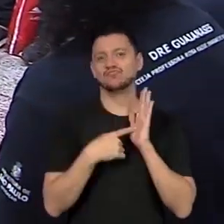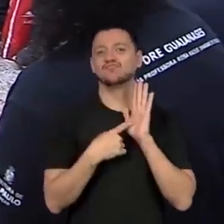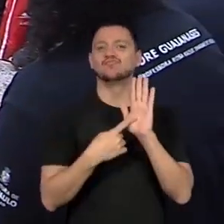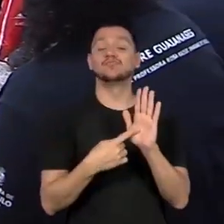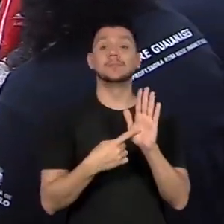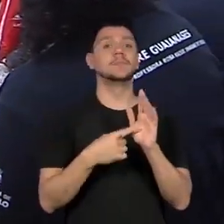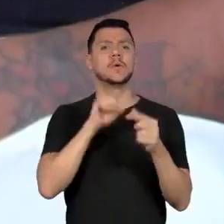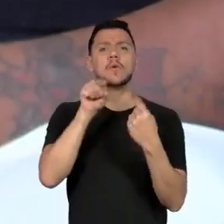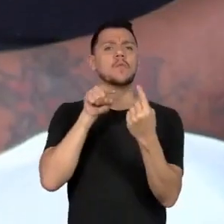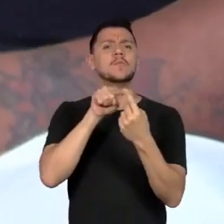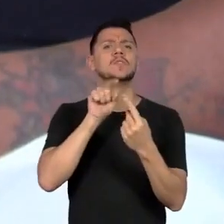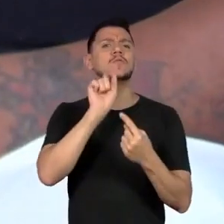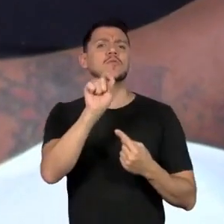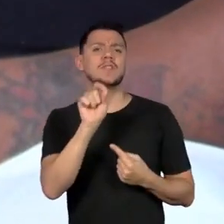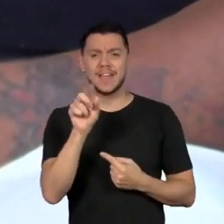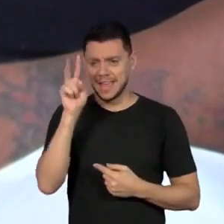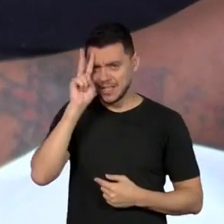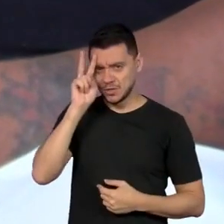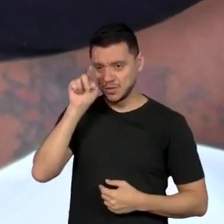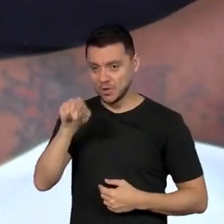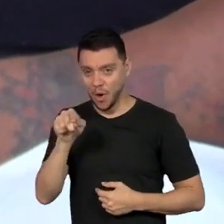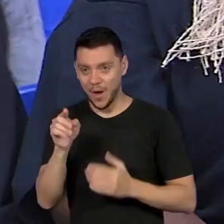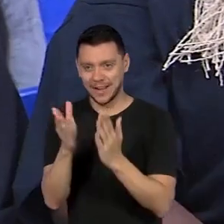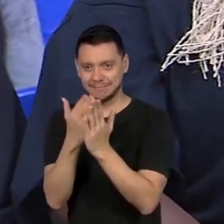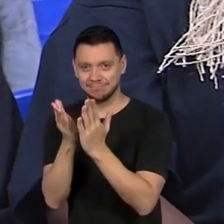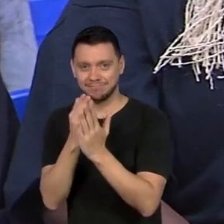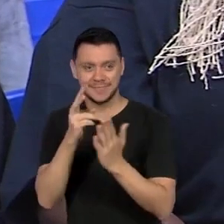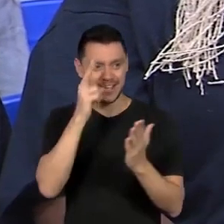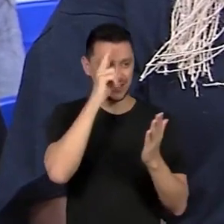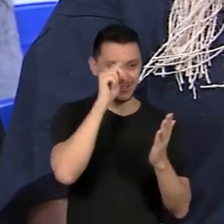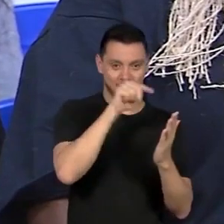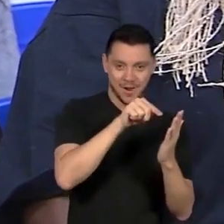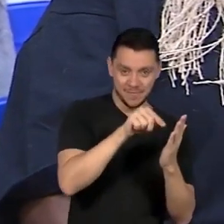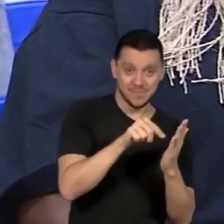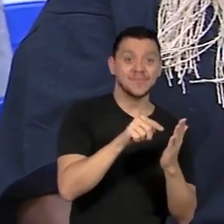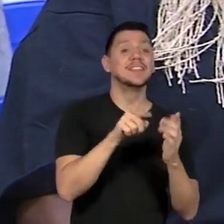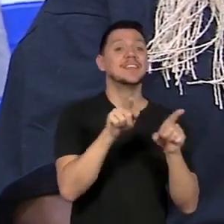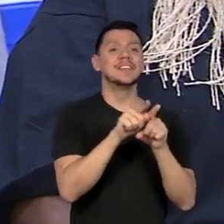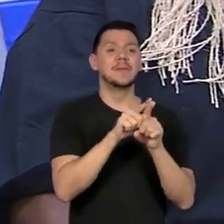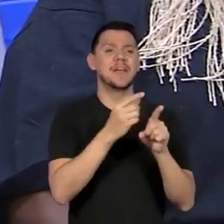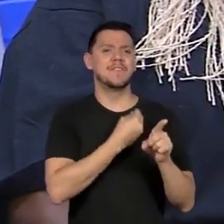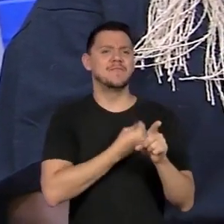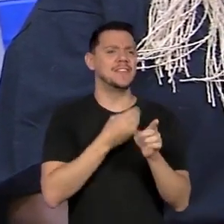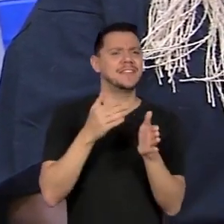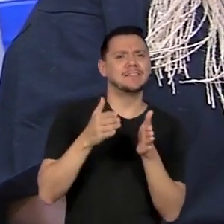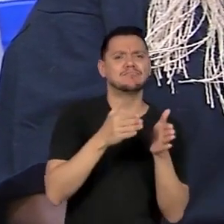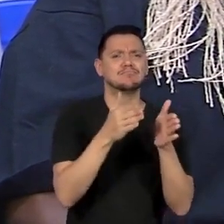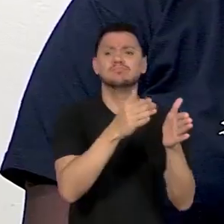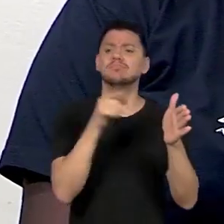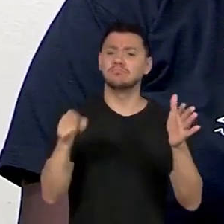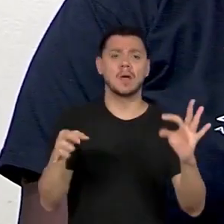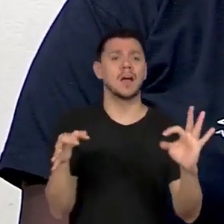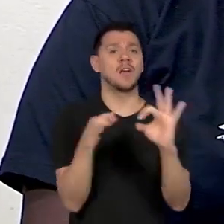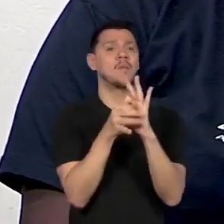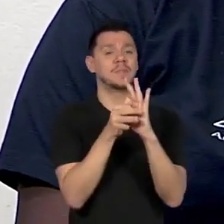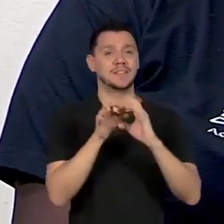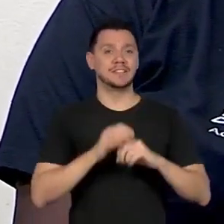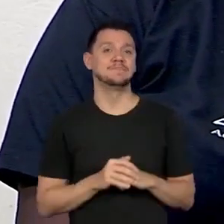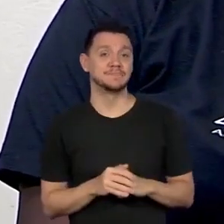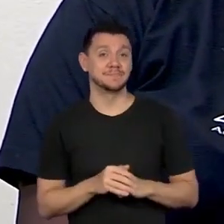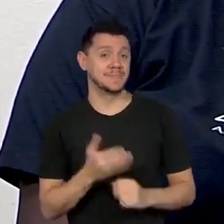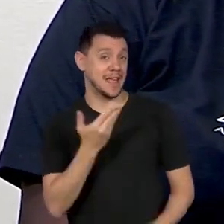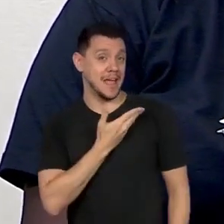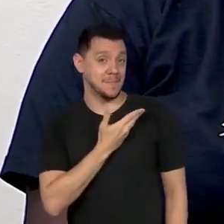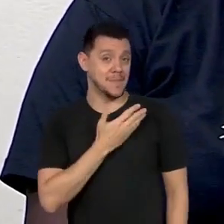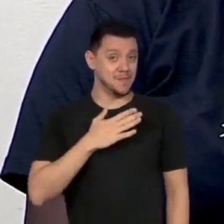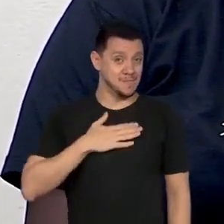conexões entre as histórias nas páginas dos livros e a trajetória de vida dos estudantes. Minha amiga literária é